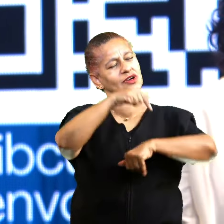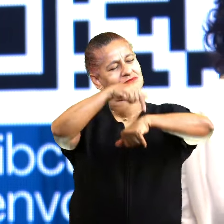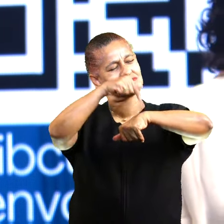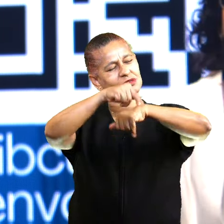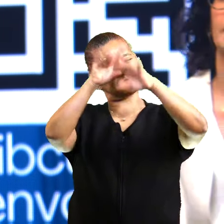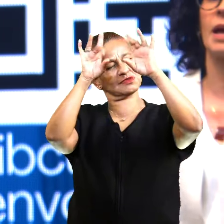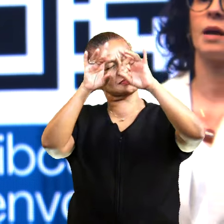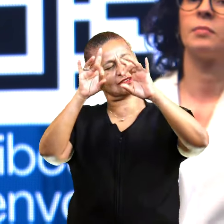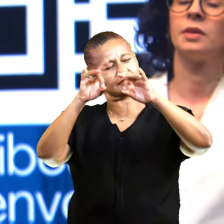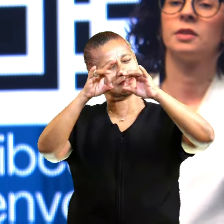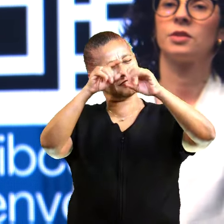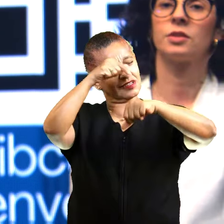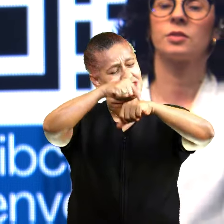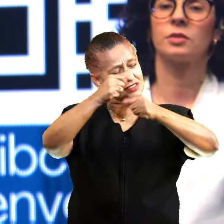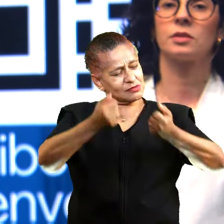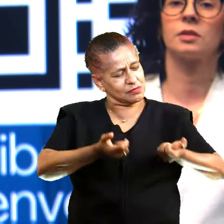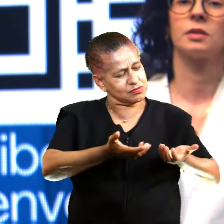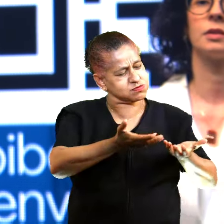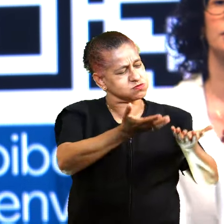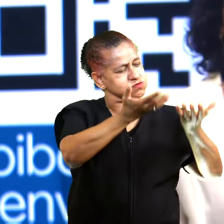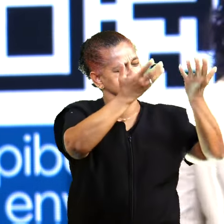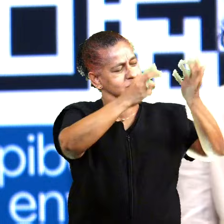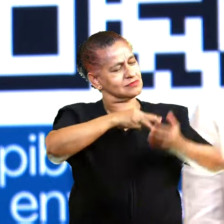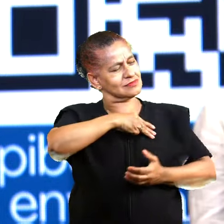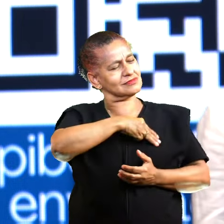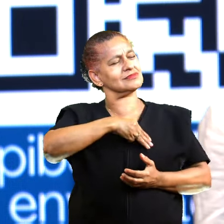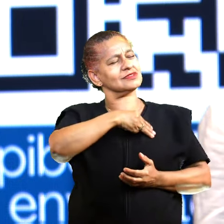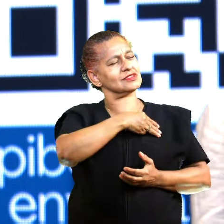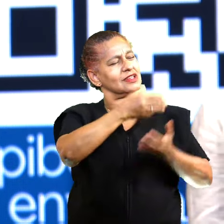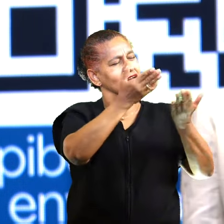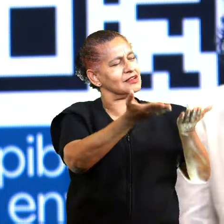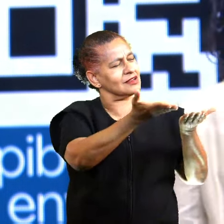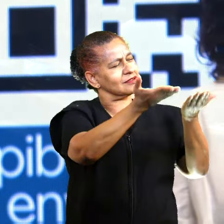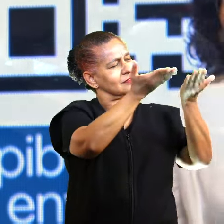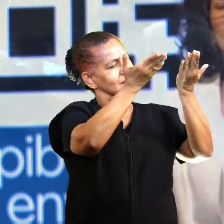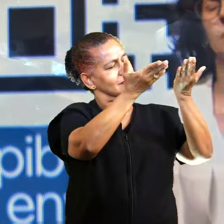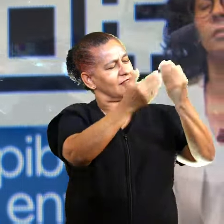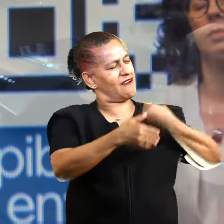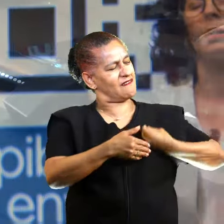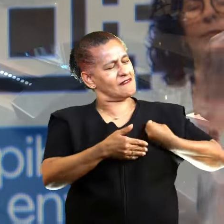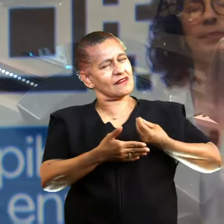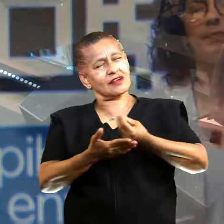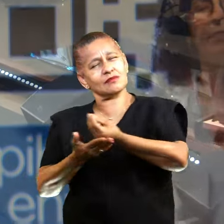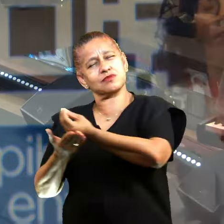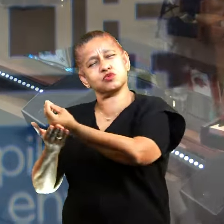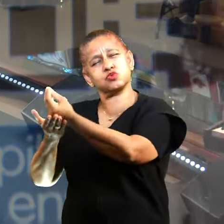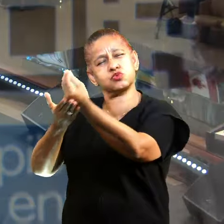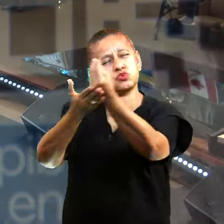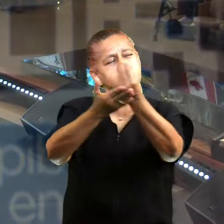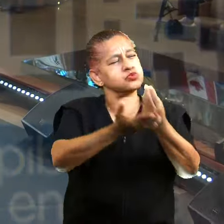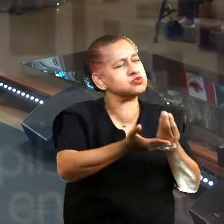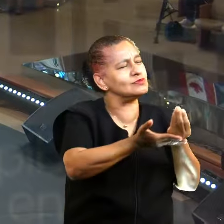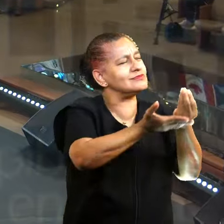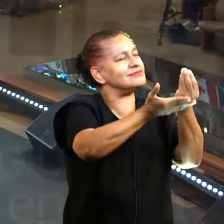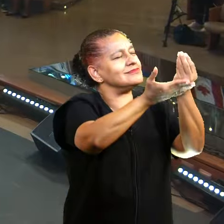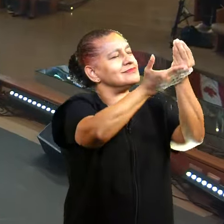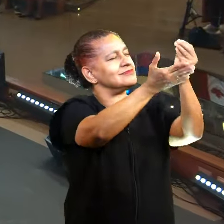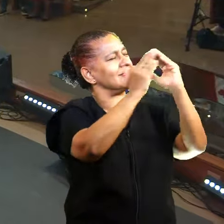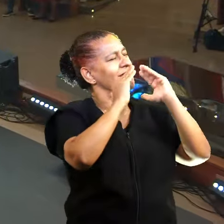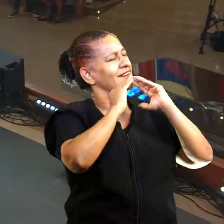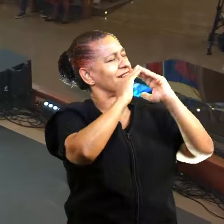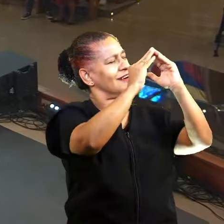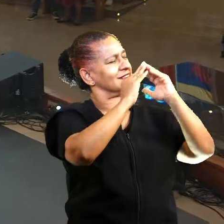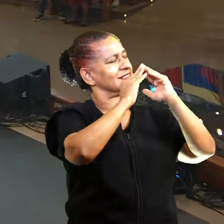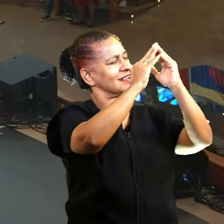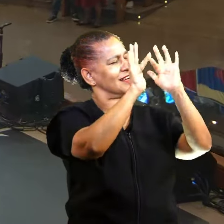consagramos esse tempo de missionar, consagramos cada vida, cada casa. Pai,